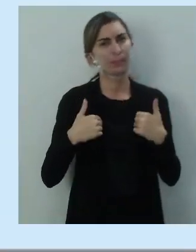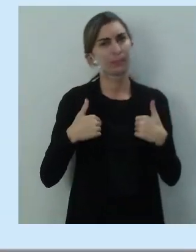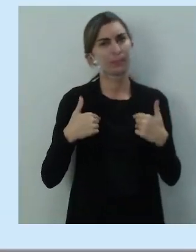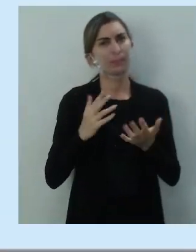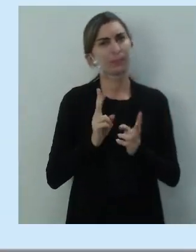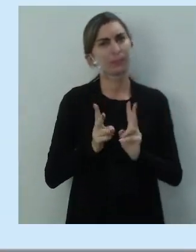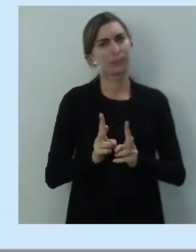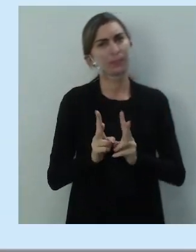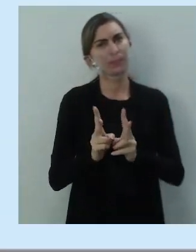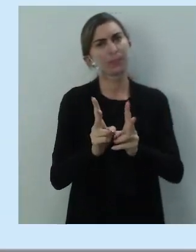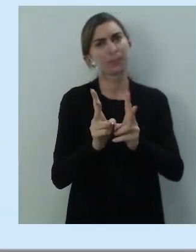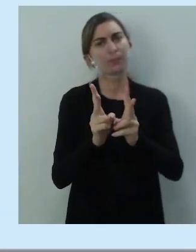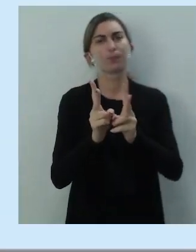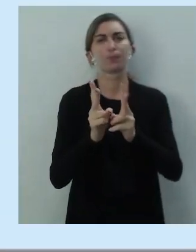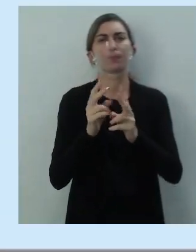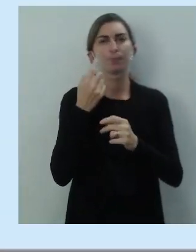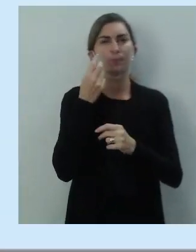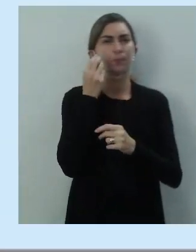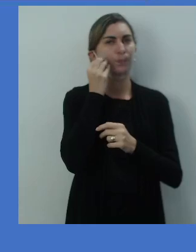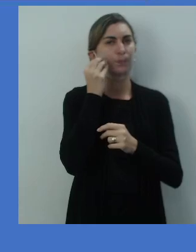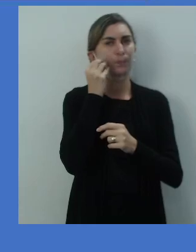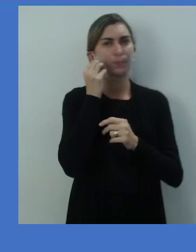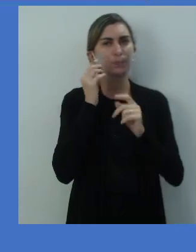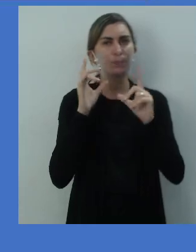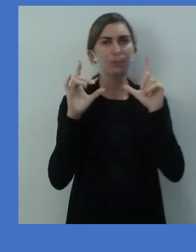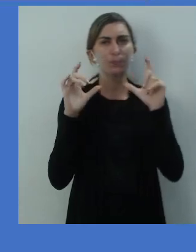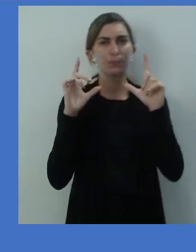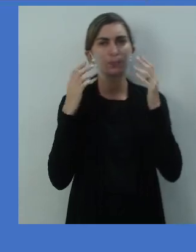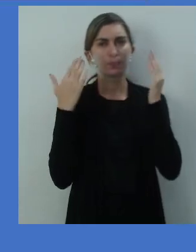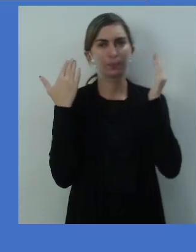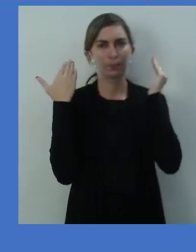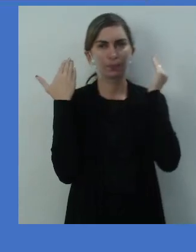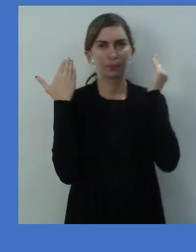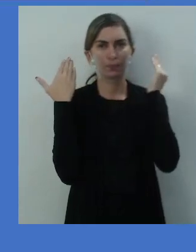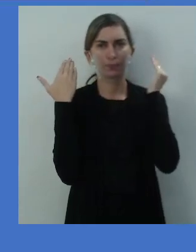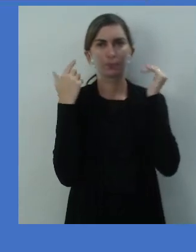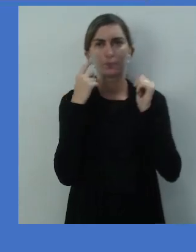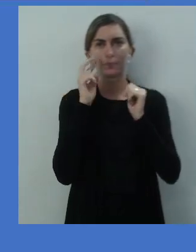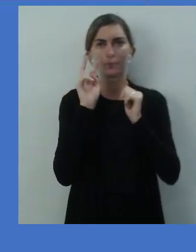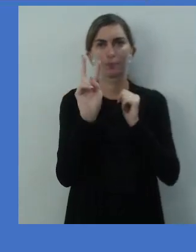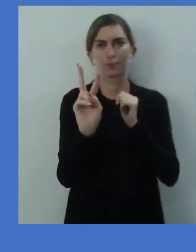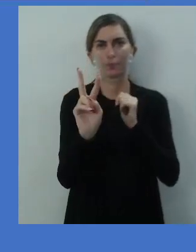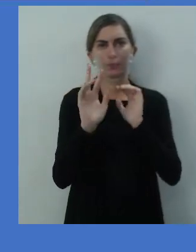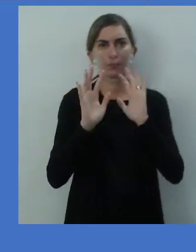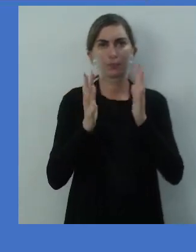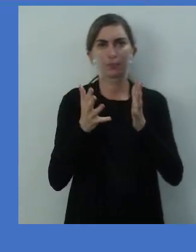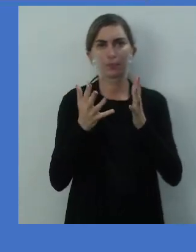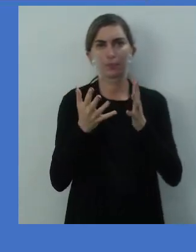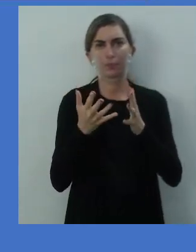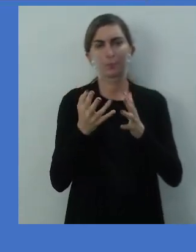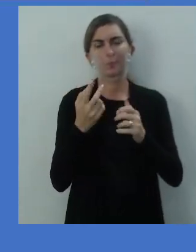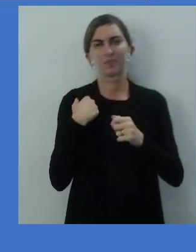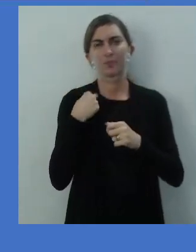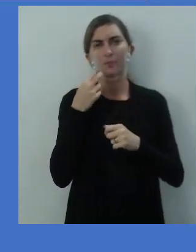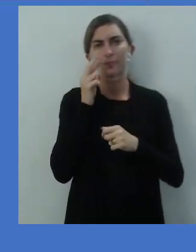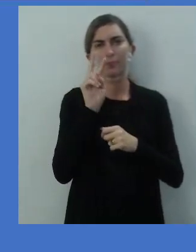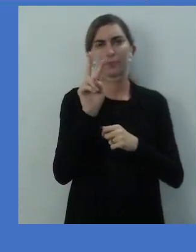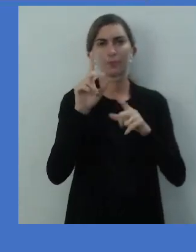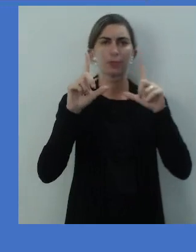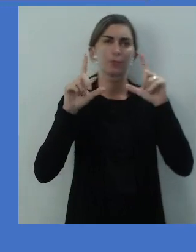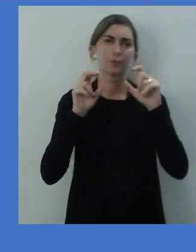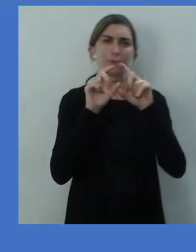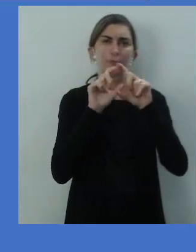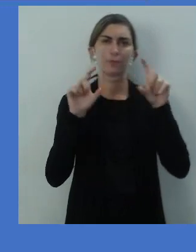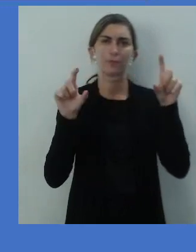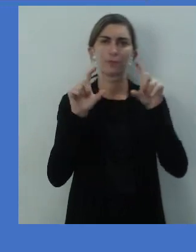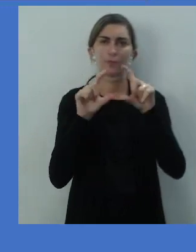continuidade, olha só essa imagem. Você já deve ter ouvido ou visto, de repente, essa frase